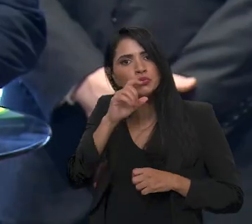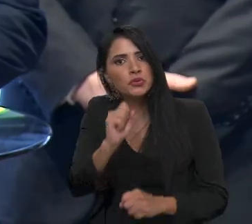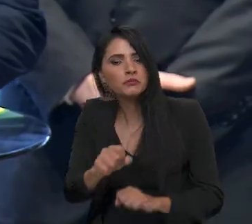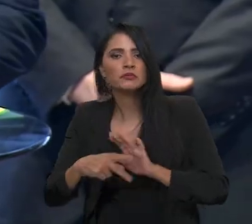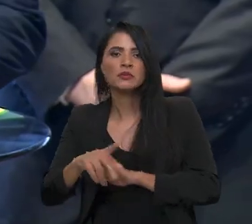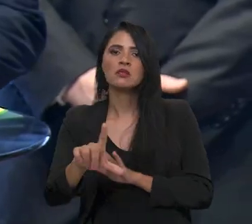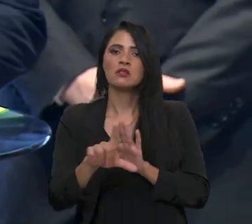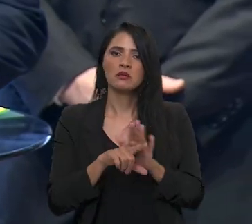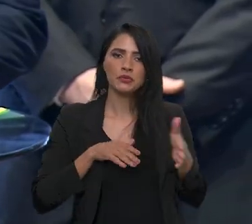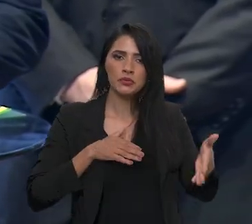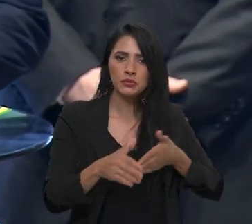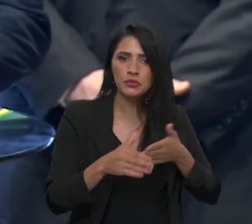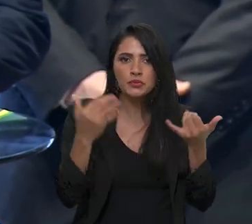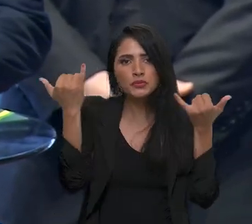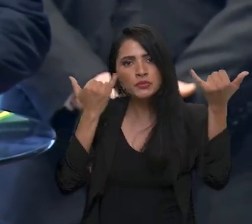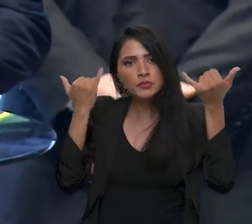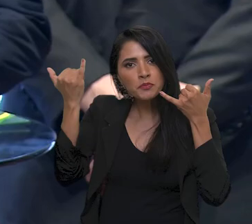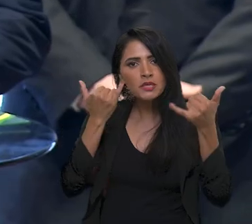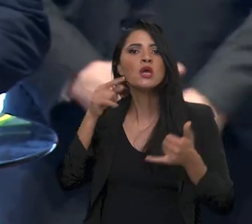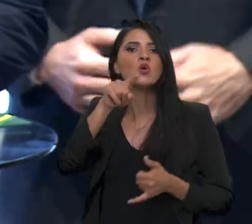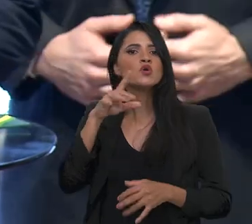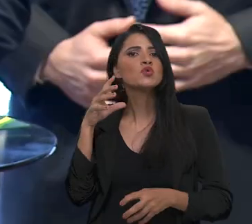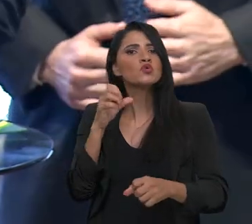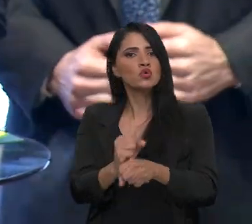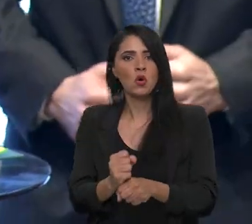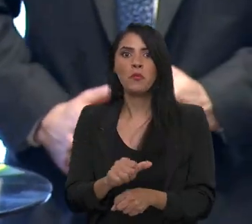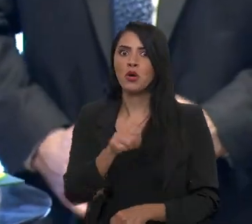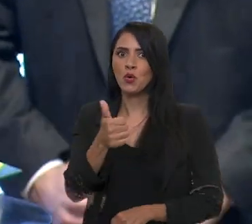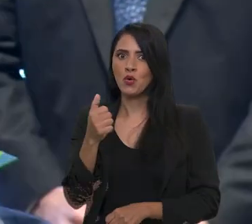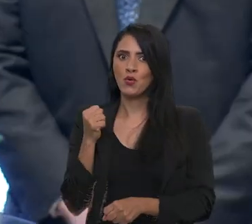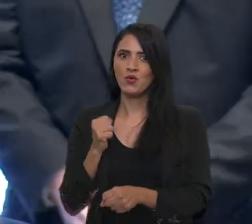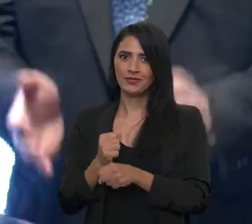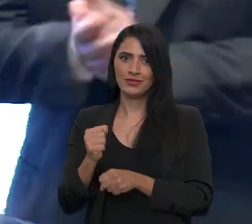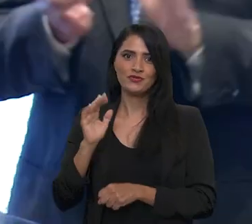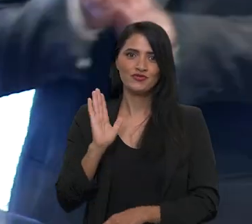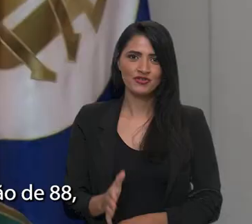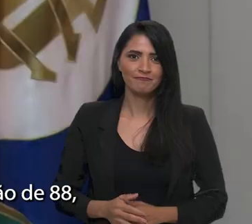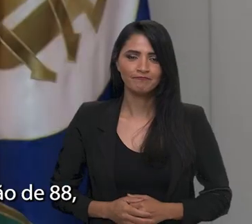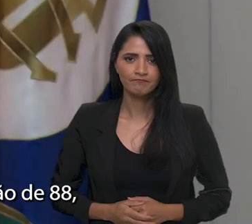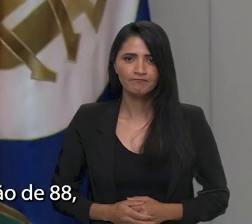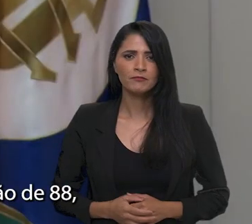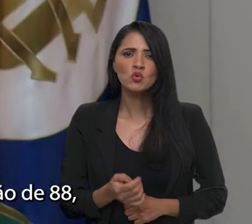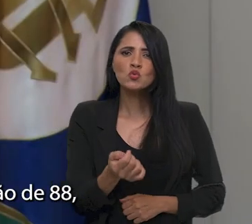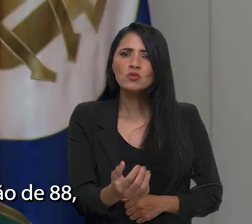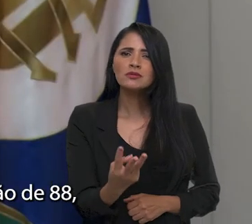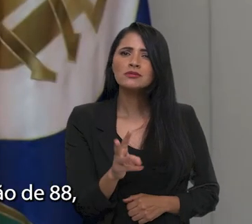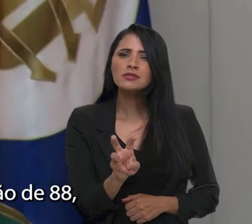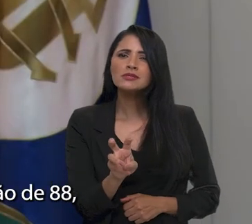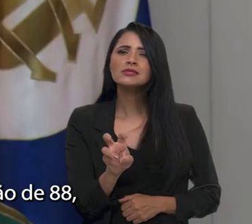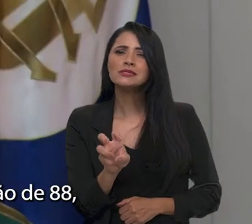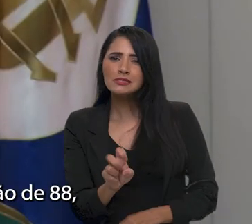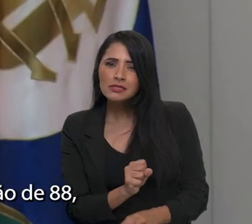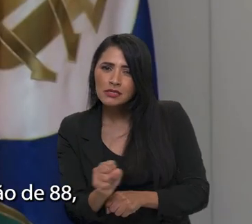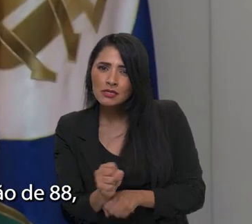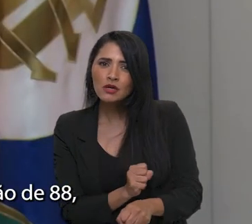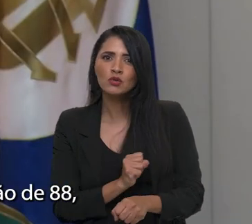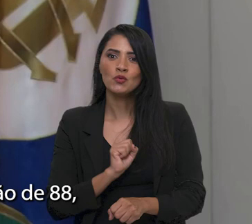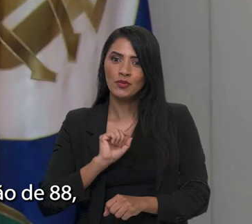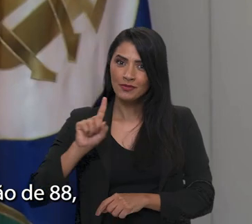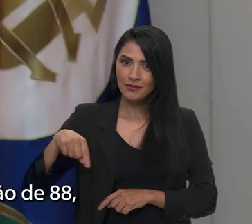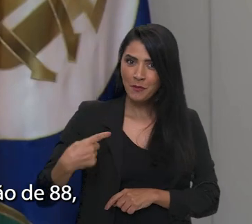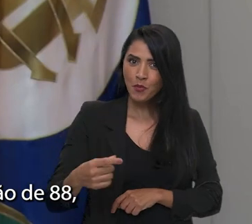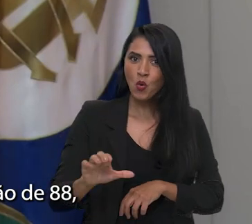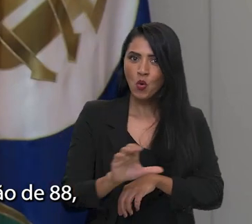fortalecimento da Lei de Acesso à Informação, que completa 11 anos. Quase 35 anos após a